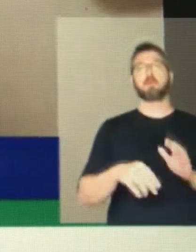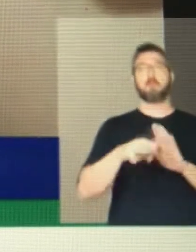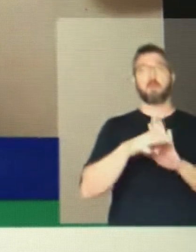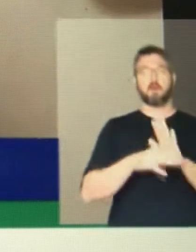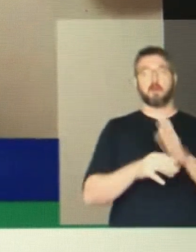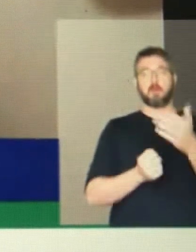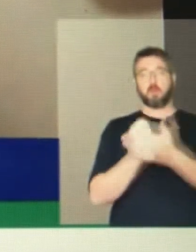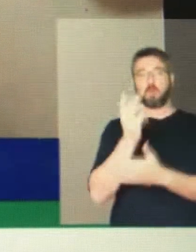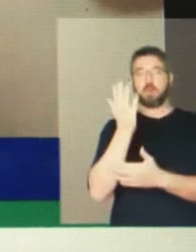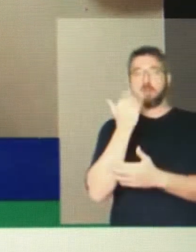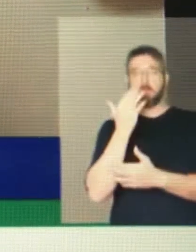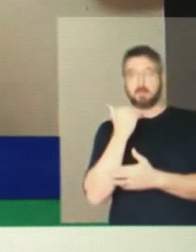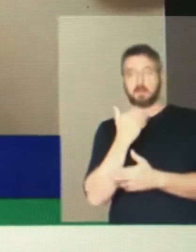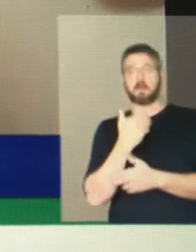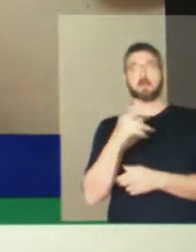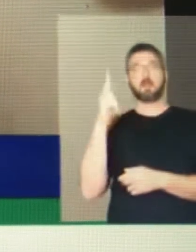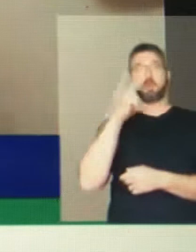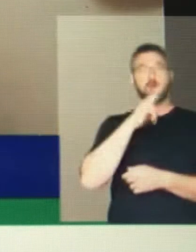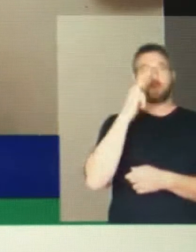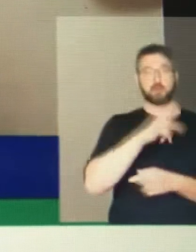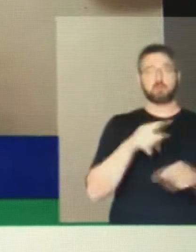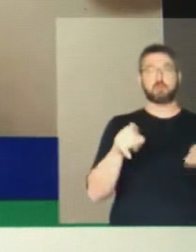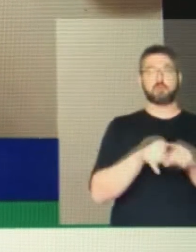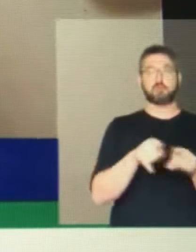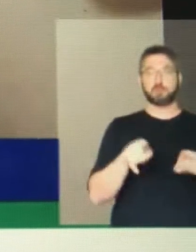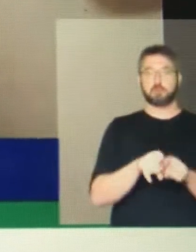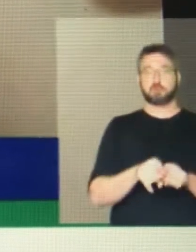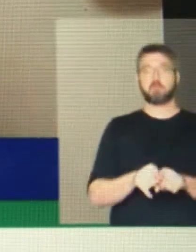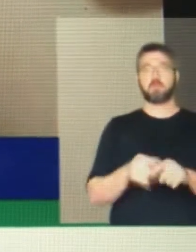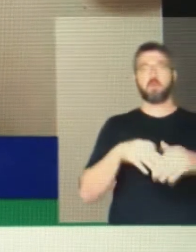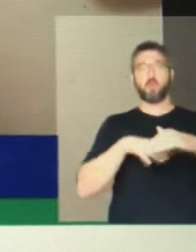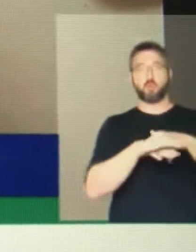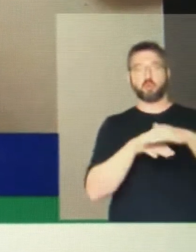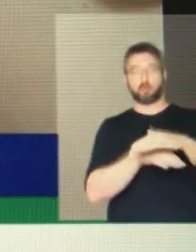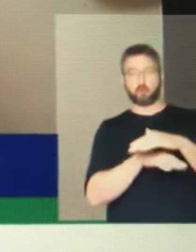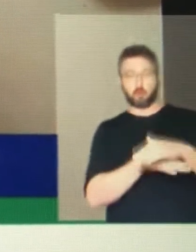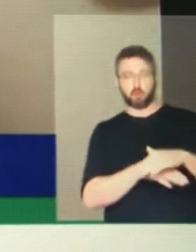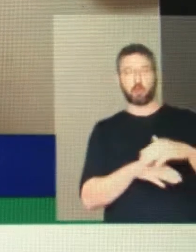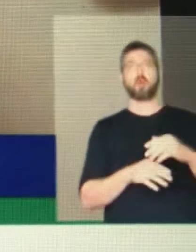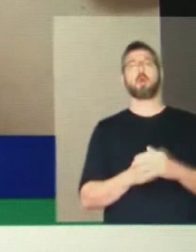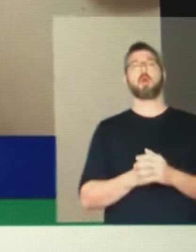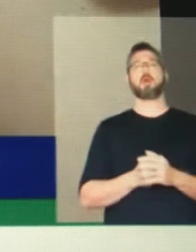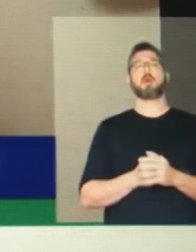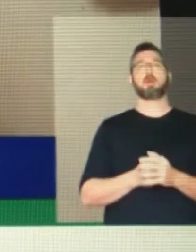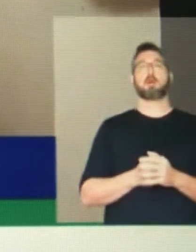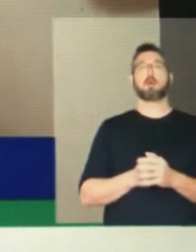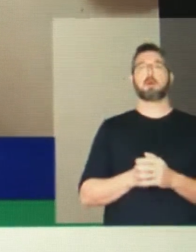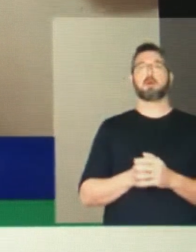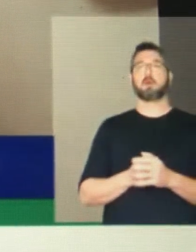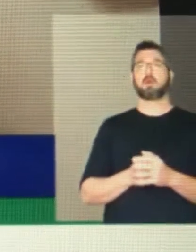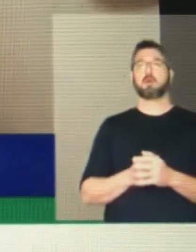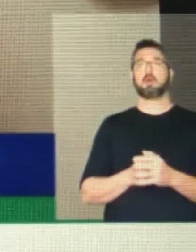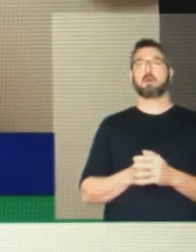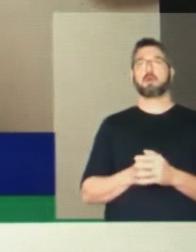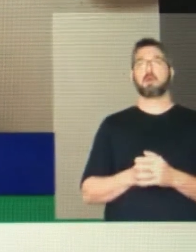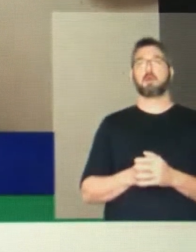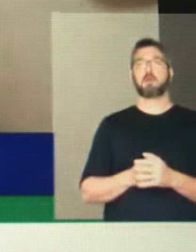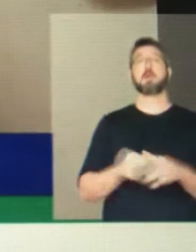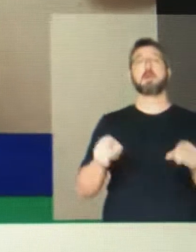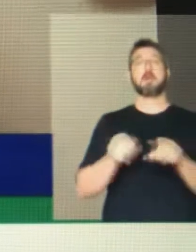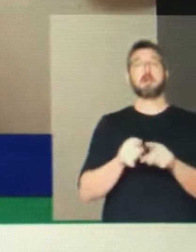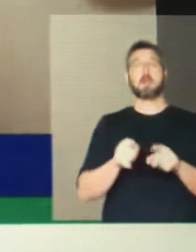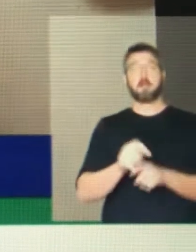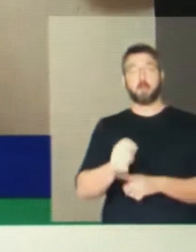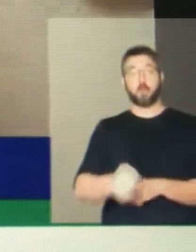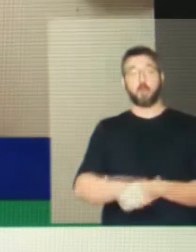alimentícios sem substituição e a doação simultânea às entidades especiais. Renegociação e alongamento de